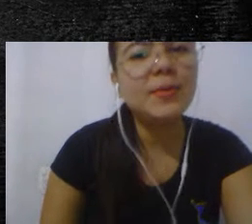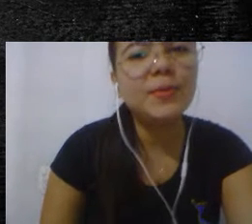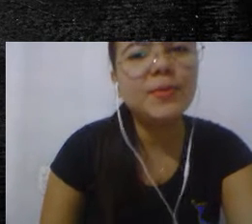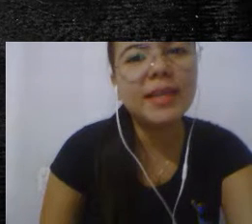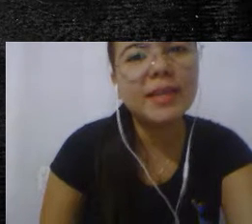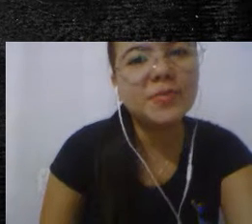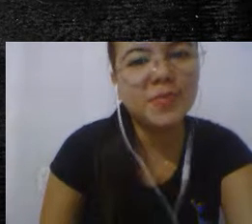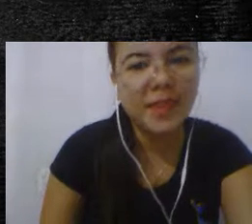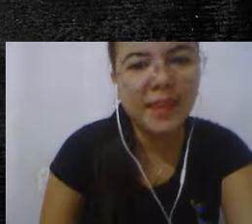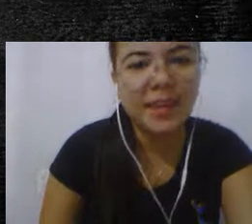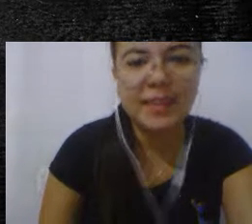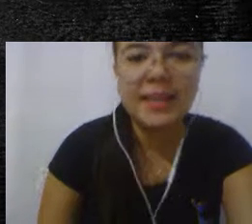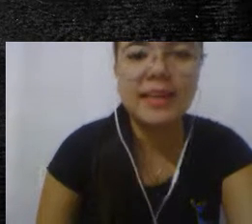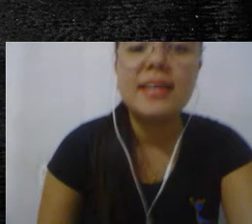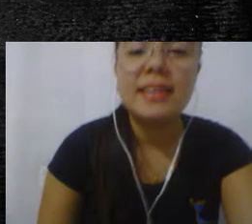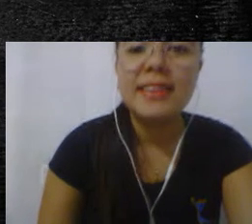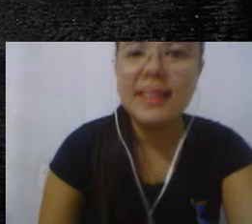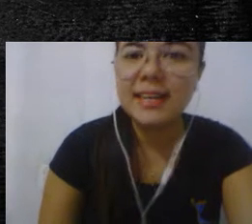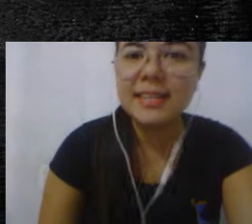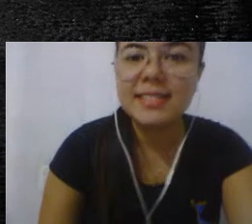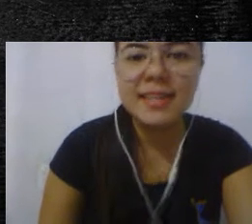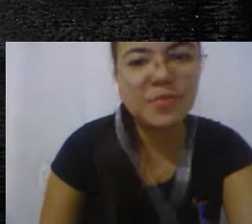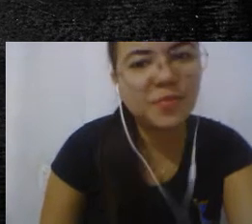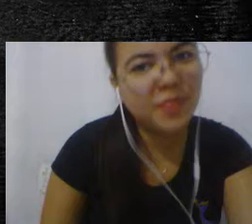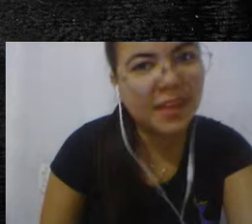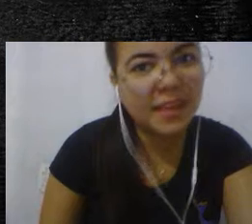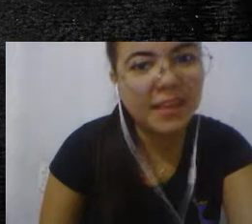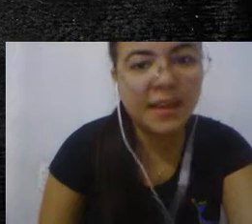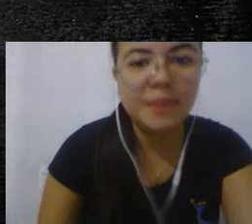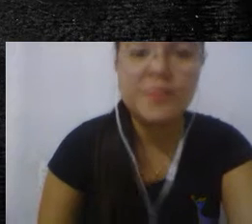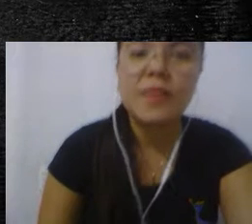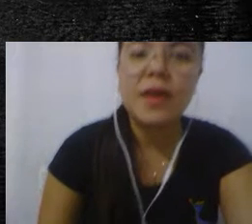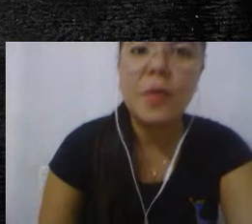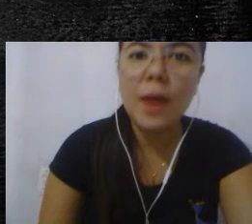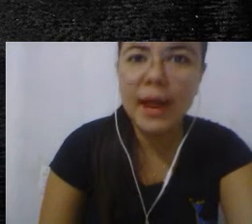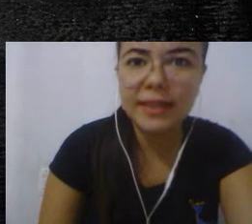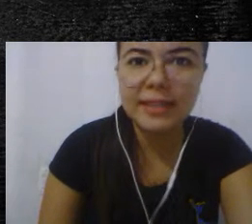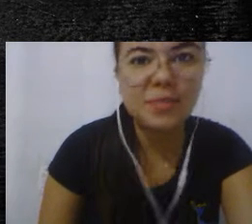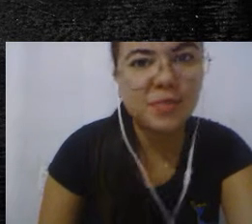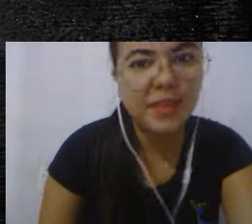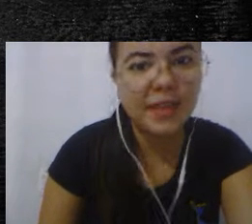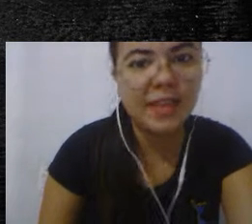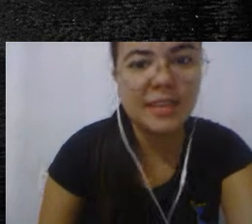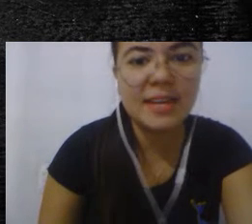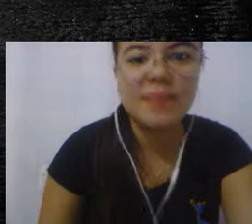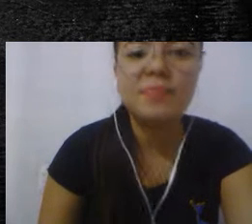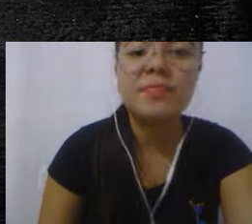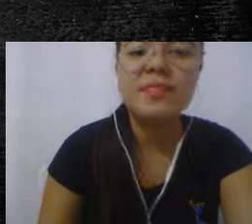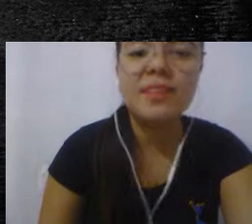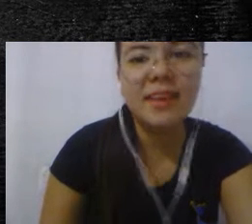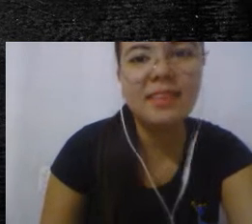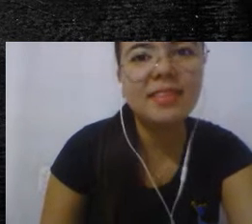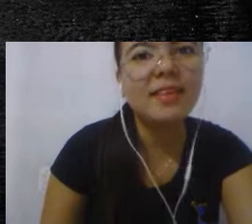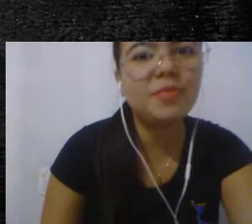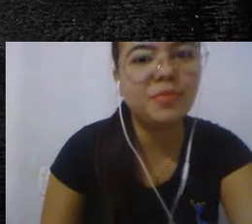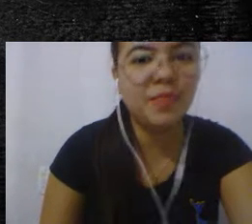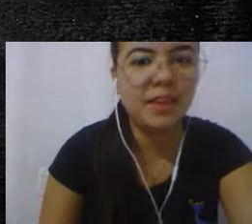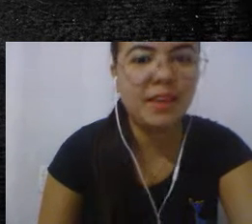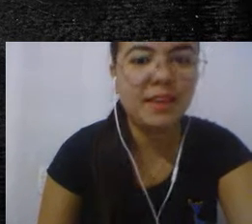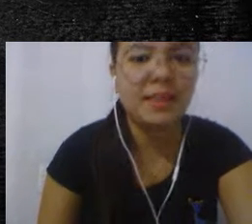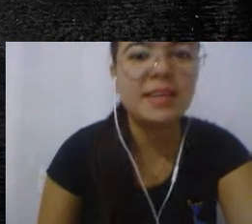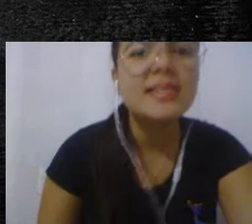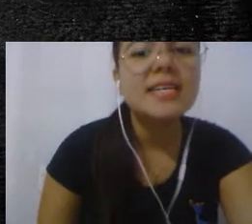segunda-feira, terça-feira, quarta-feira, quinta